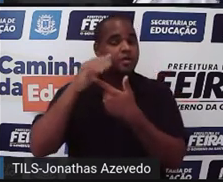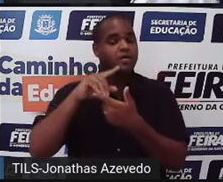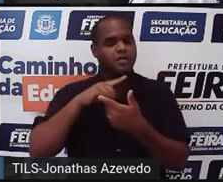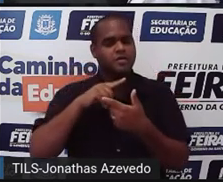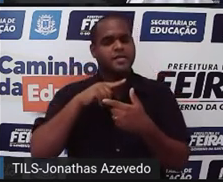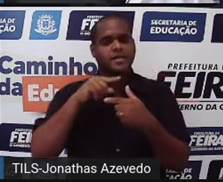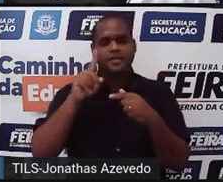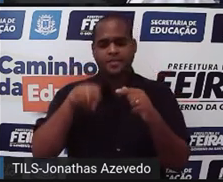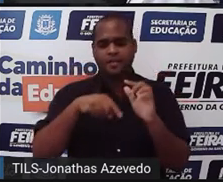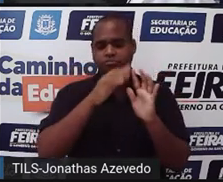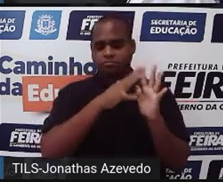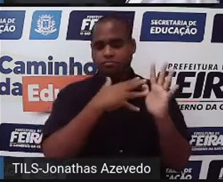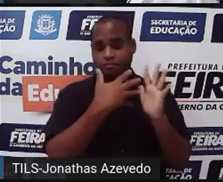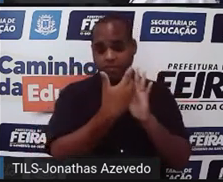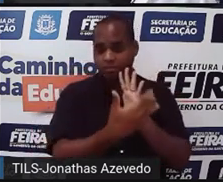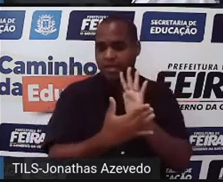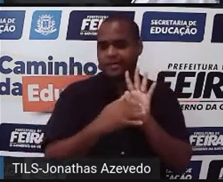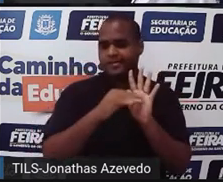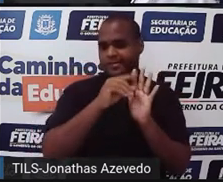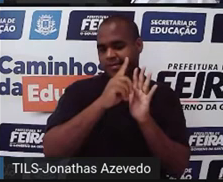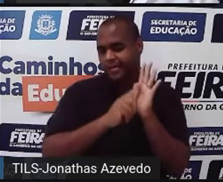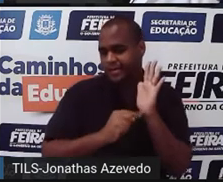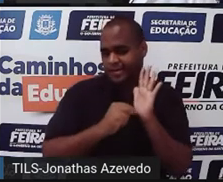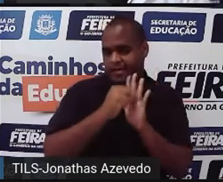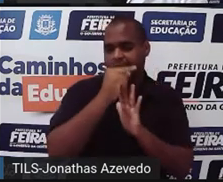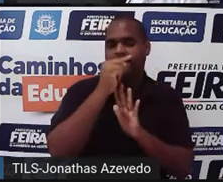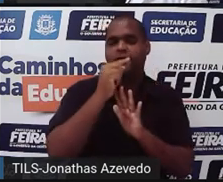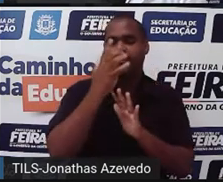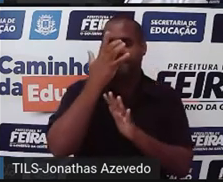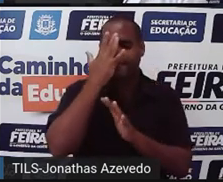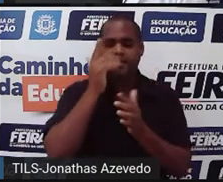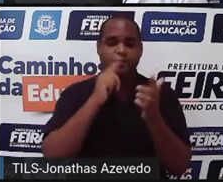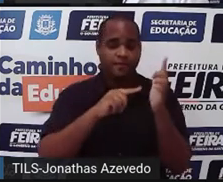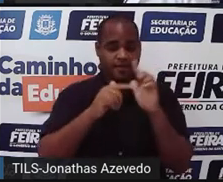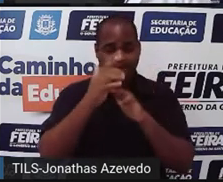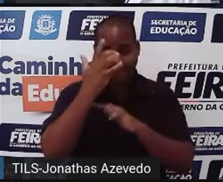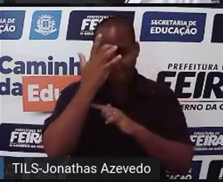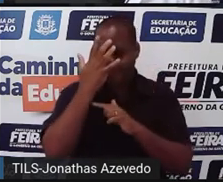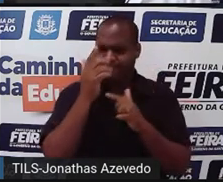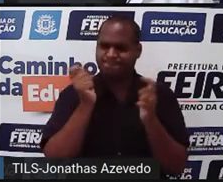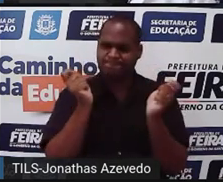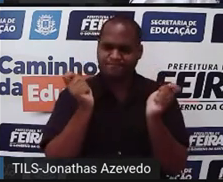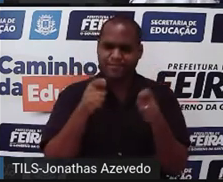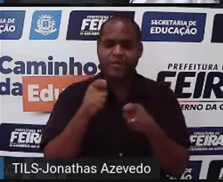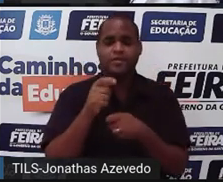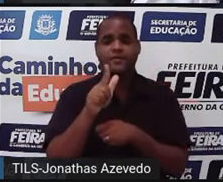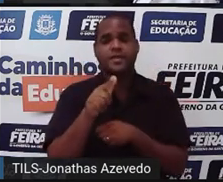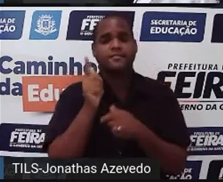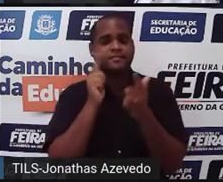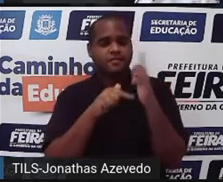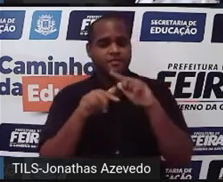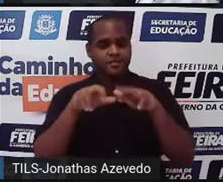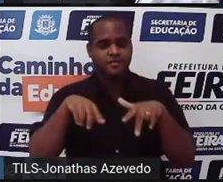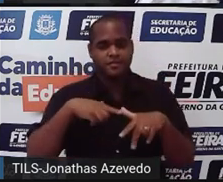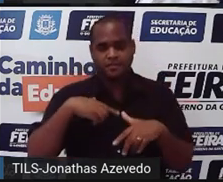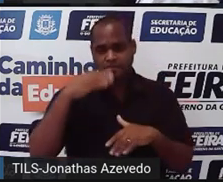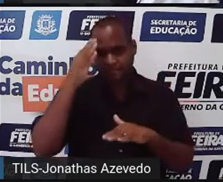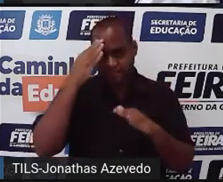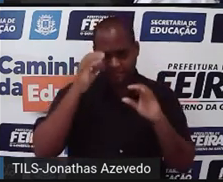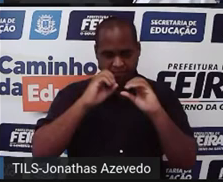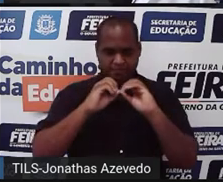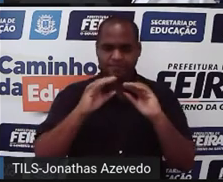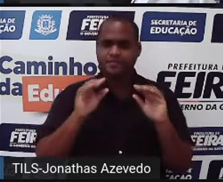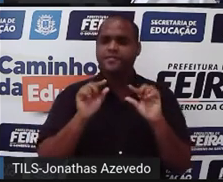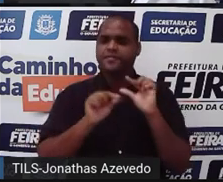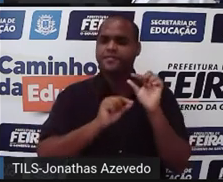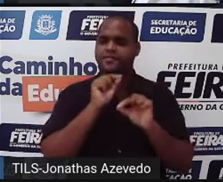essas tabelas e esses gráficos facilitam, deixam mais fácil para que a gente consiga interpretar o